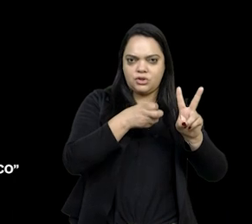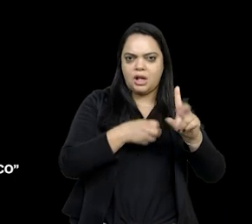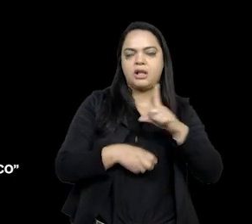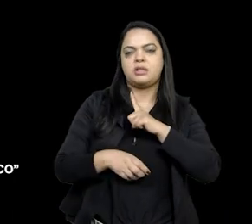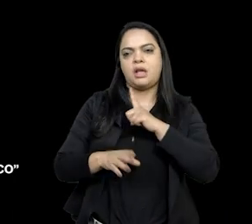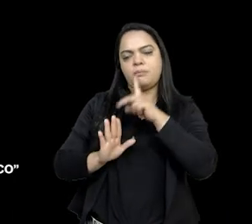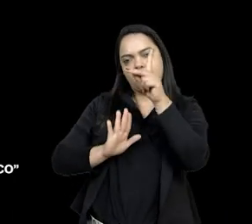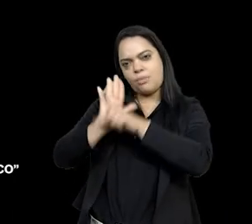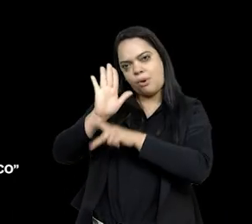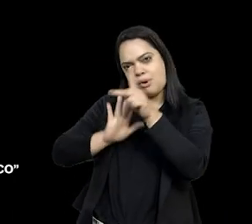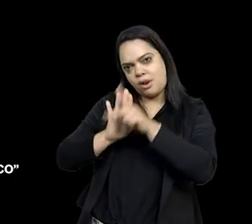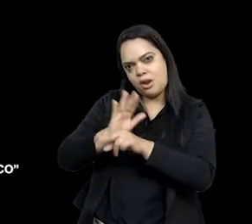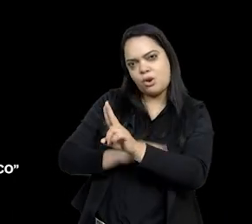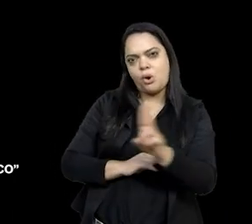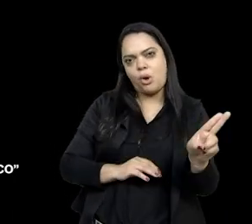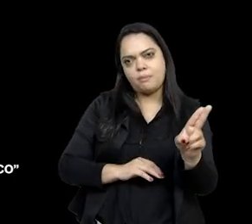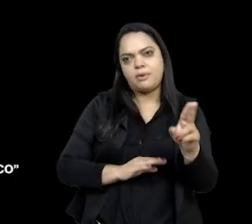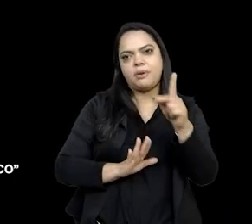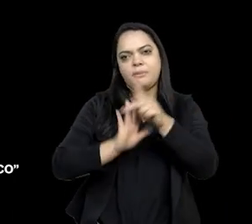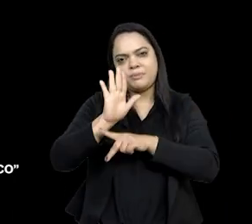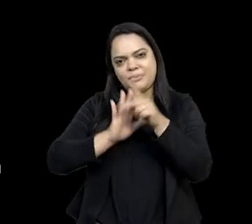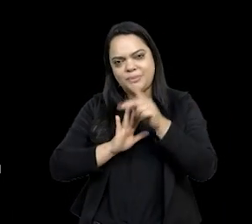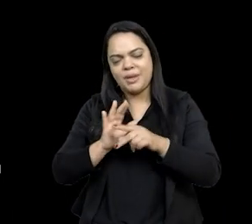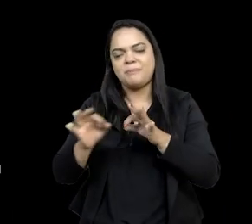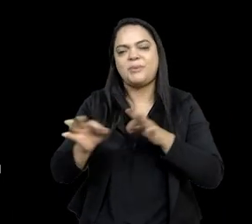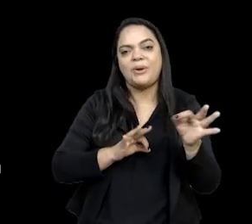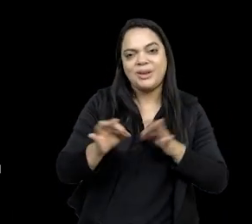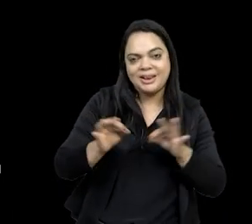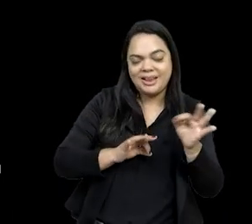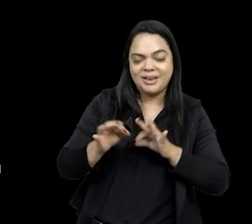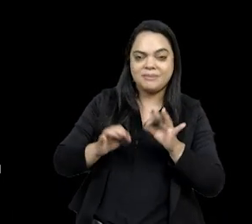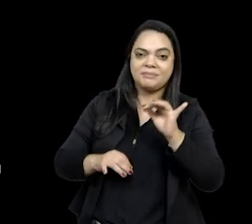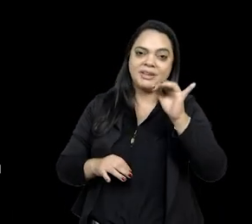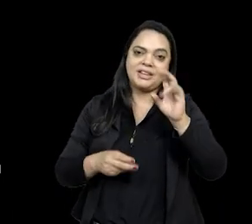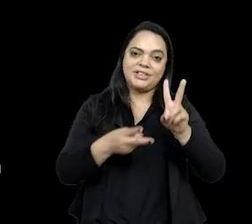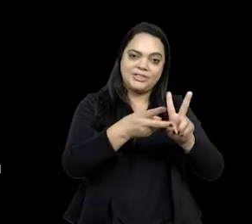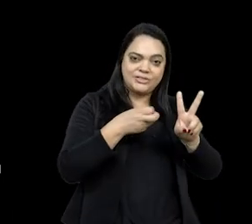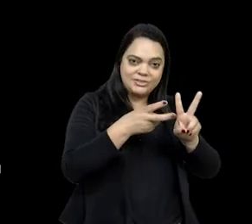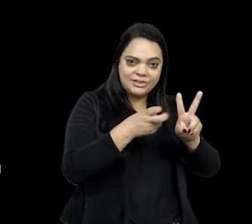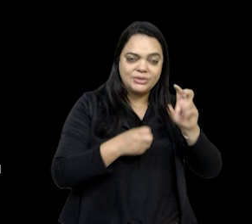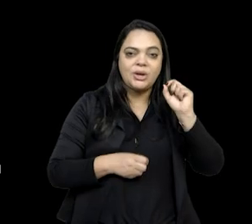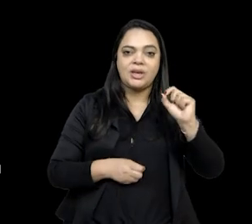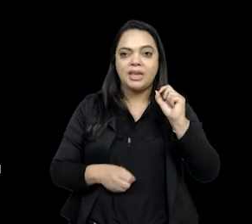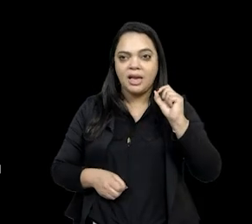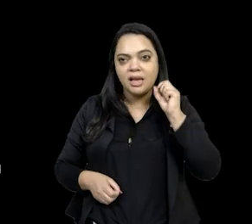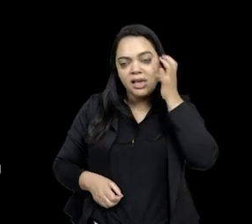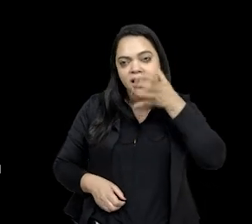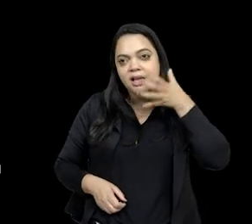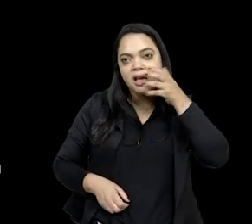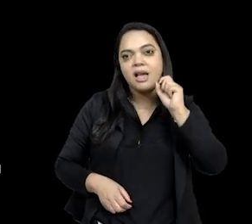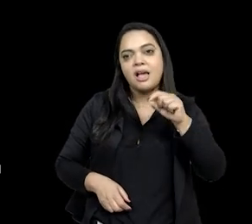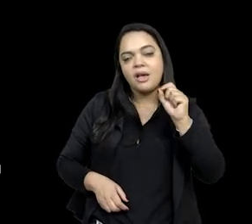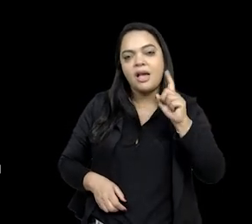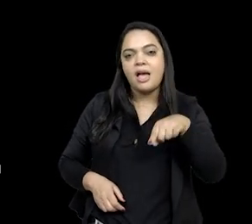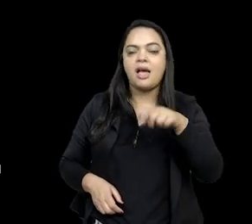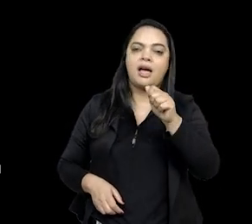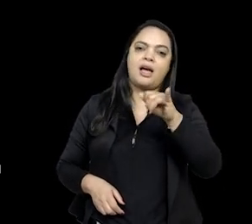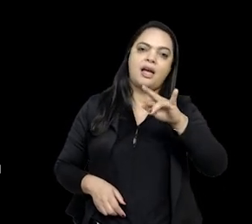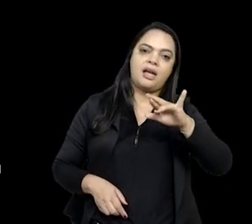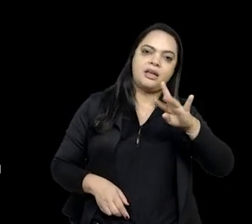chamava Programa de Índio para Mansar Branco, que era, que narrava, era o Ayuton Ternak, todos os programas estão